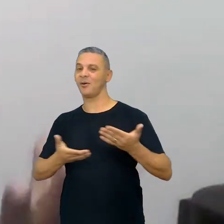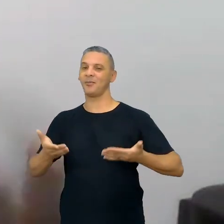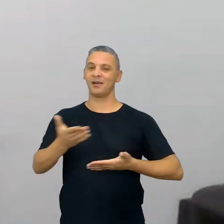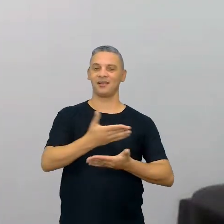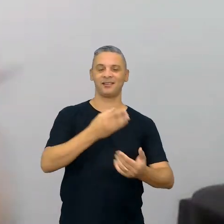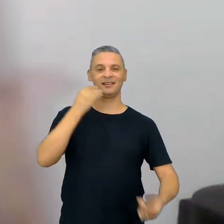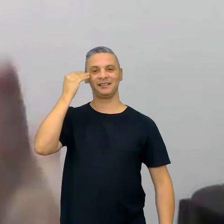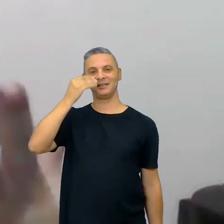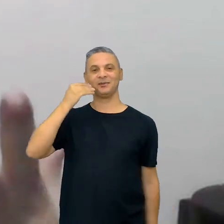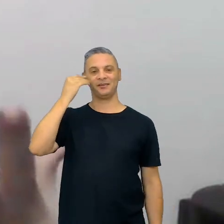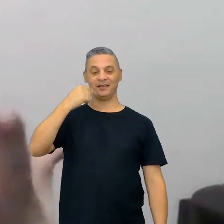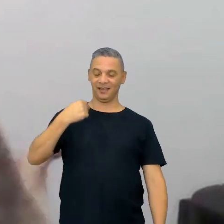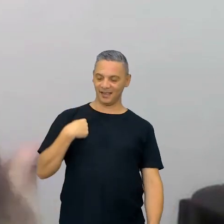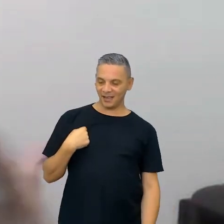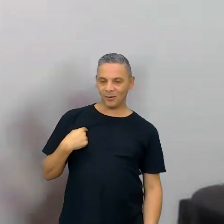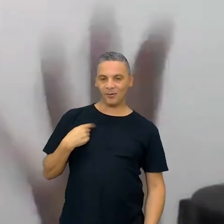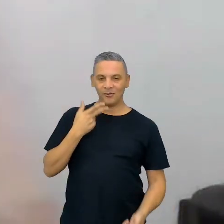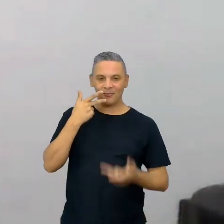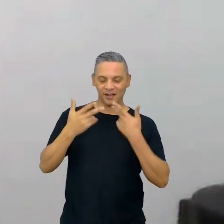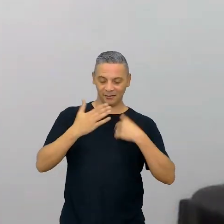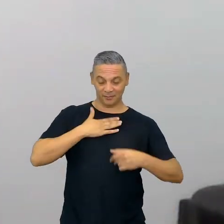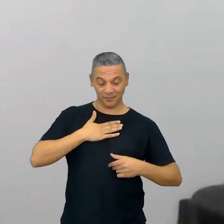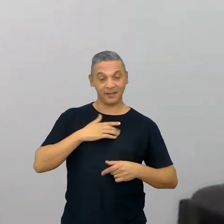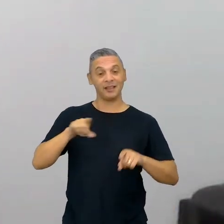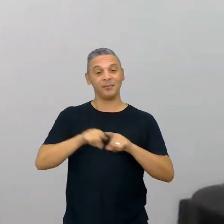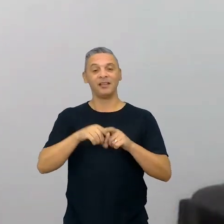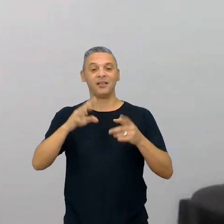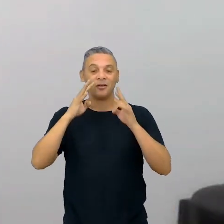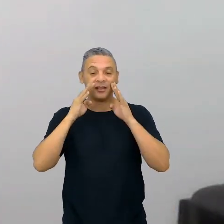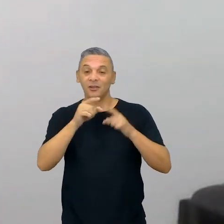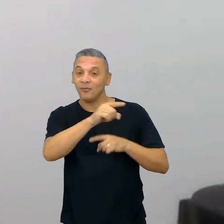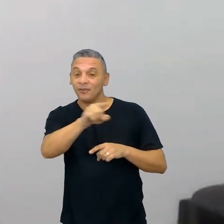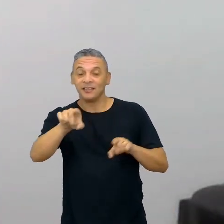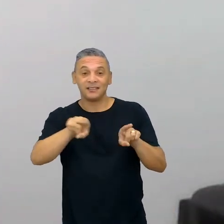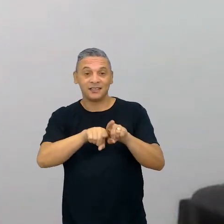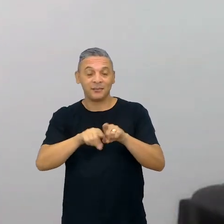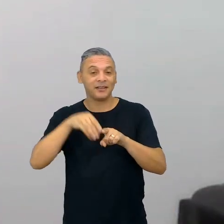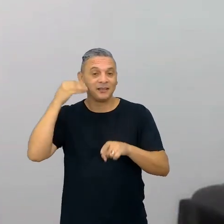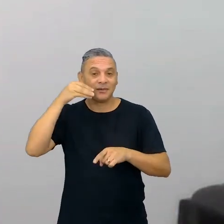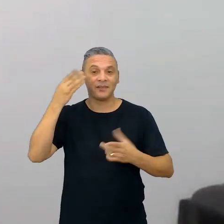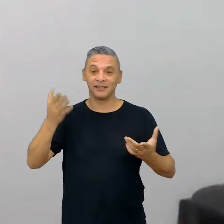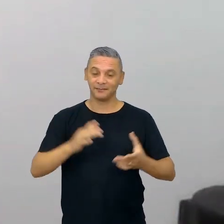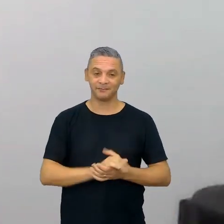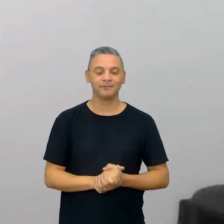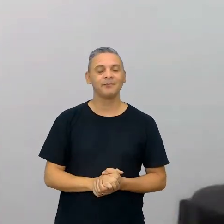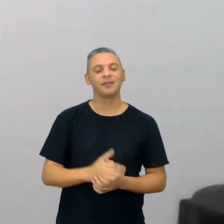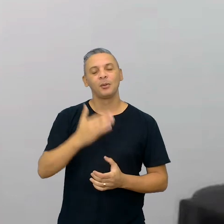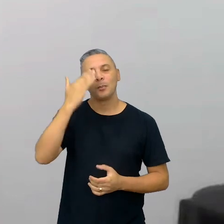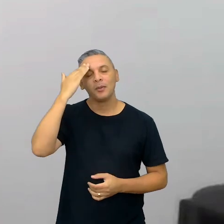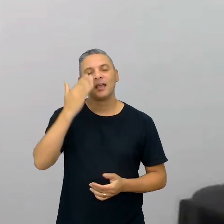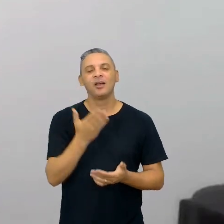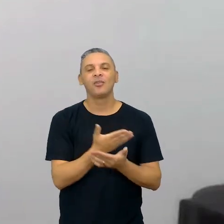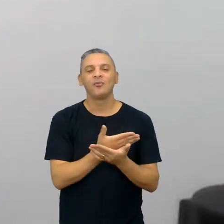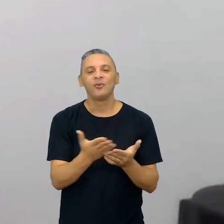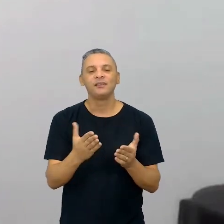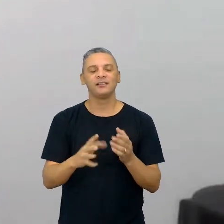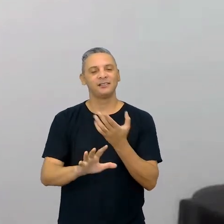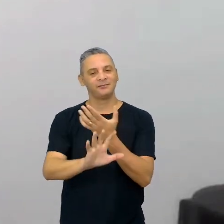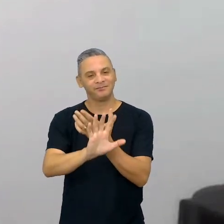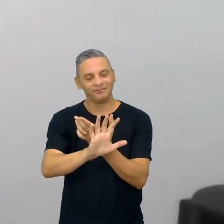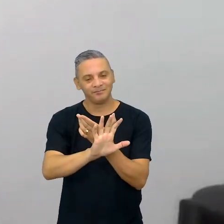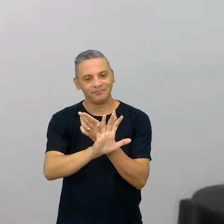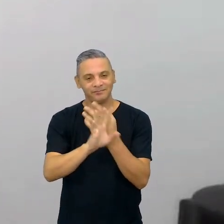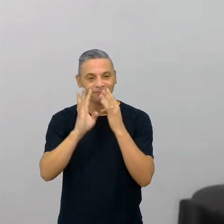experiências, não só eu aqui compartilhar as minhas, mas eu quero ouvir a de vocês também, tá bom? Eu agradeço muito a presença de